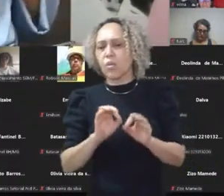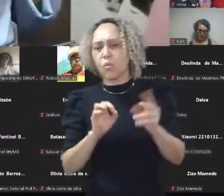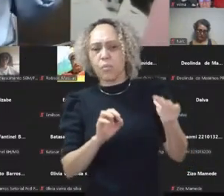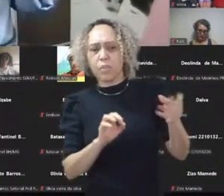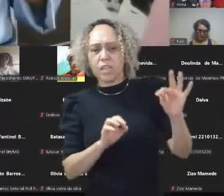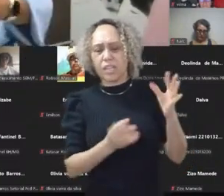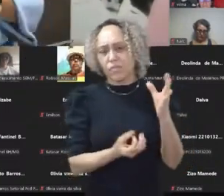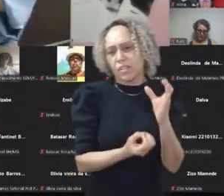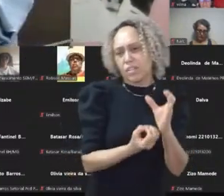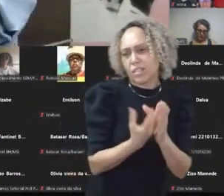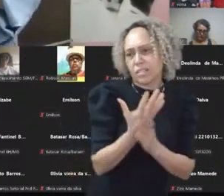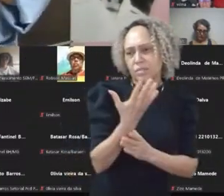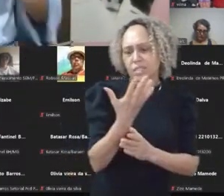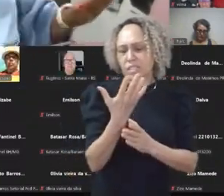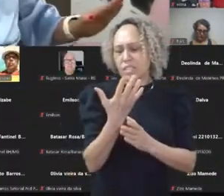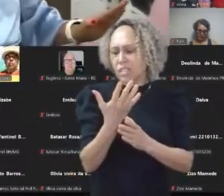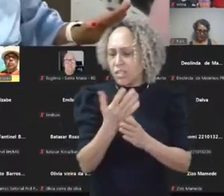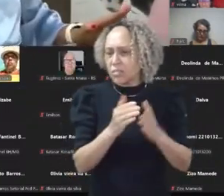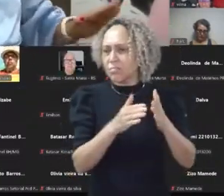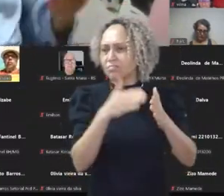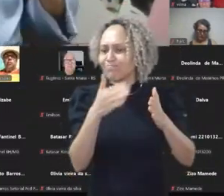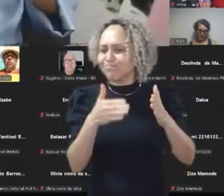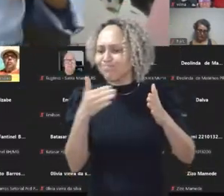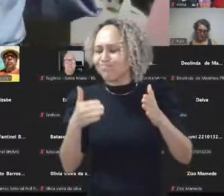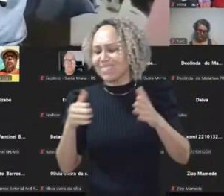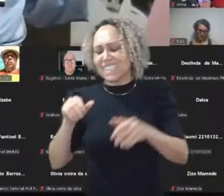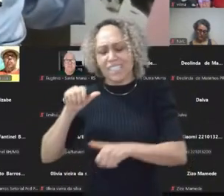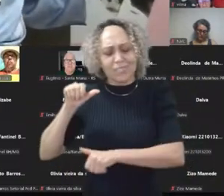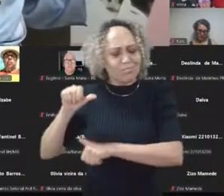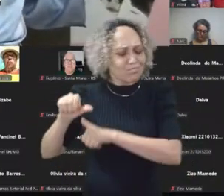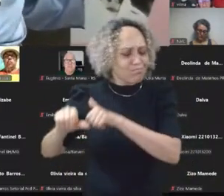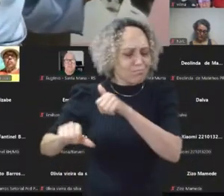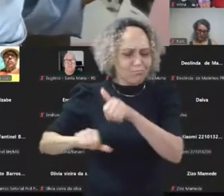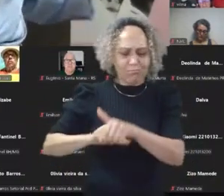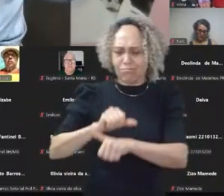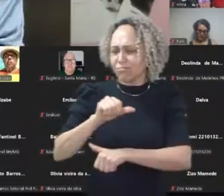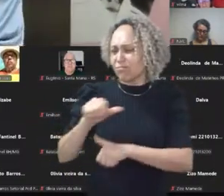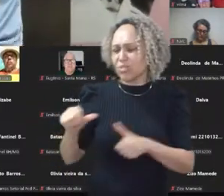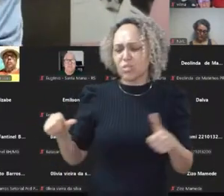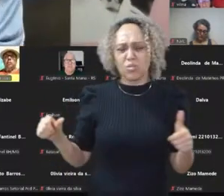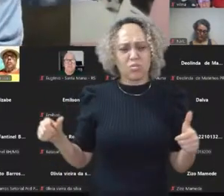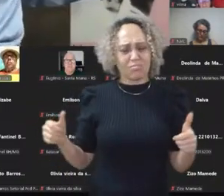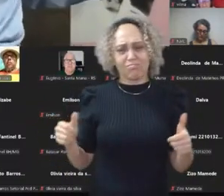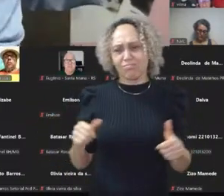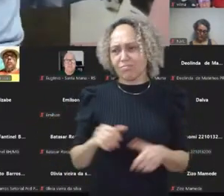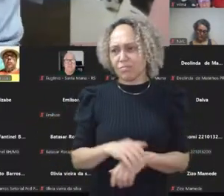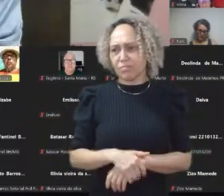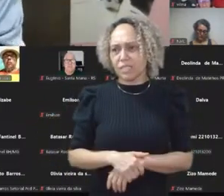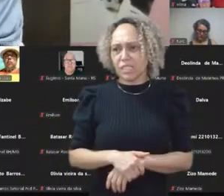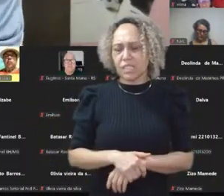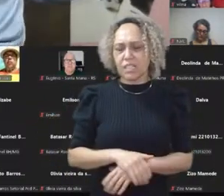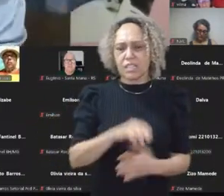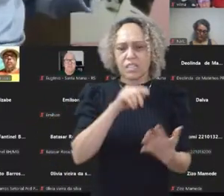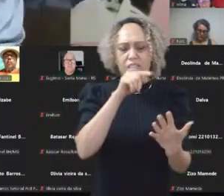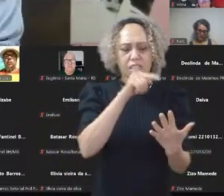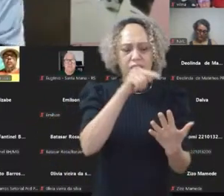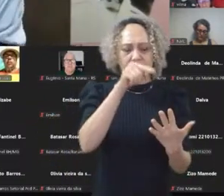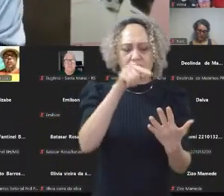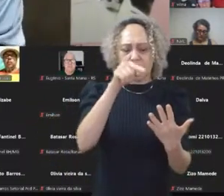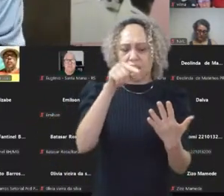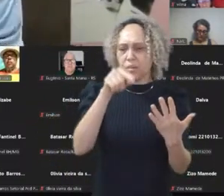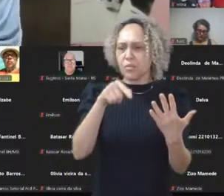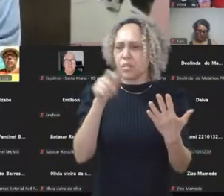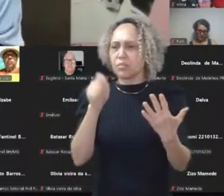cresceu, teve seus louros, ela está muito alterada, ela está totalmente transformada. Então, cada ponto ali pode ser uma organização,